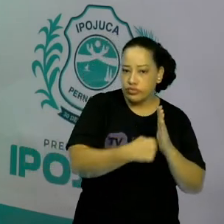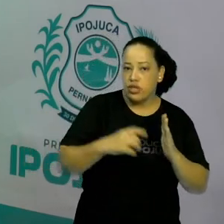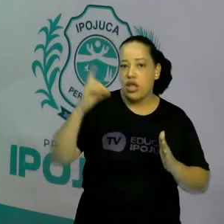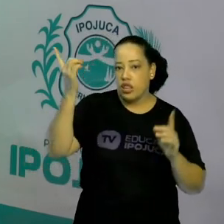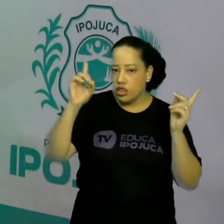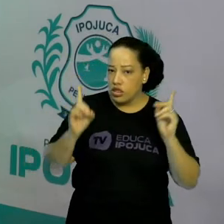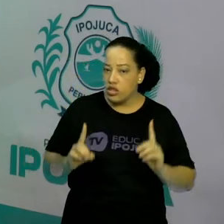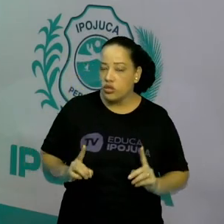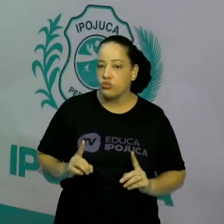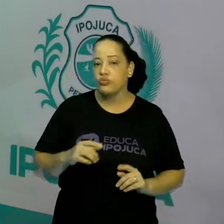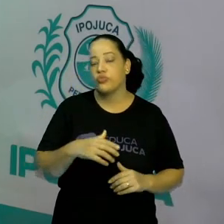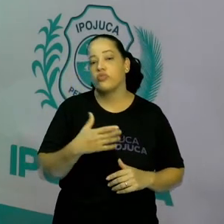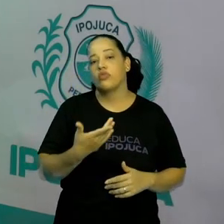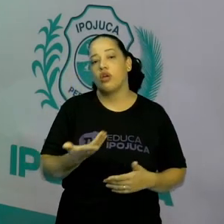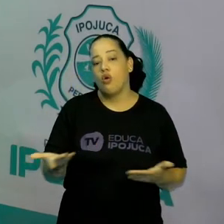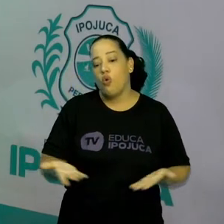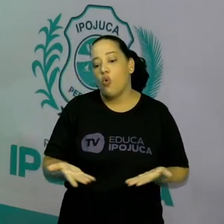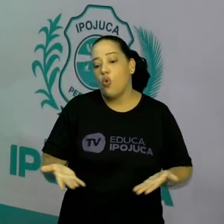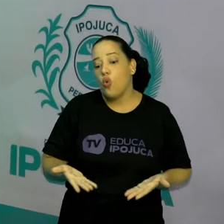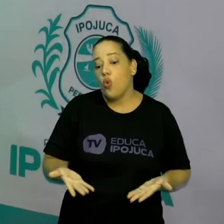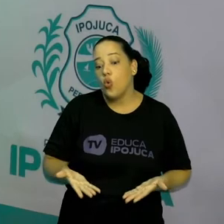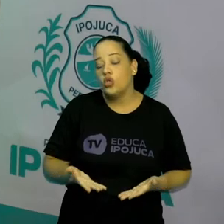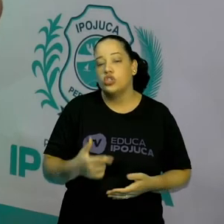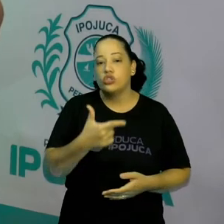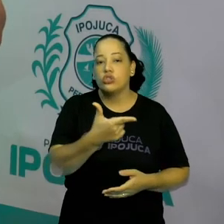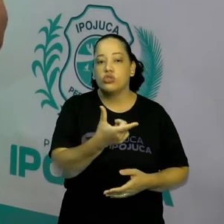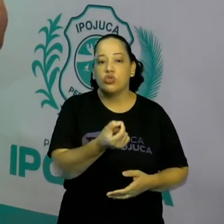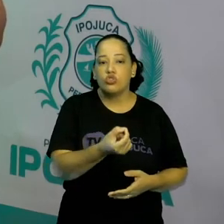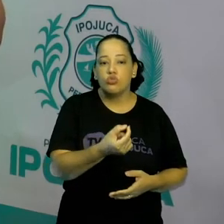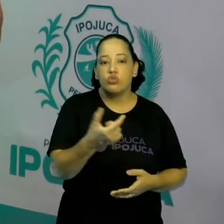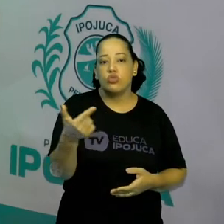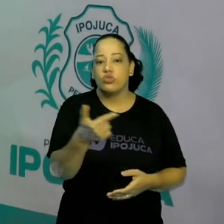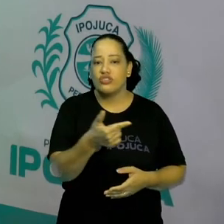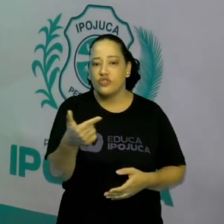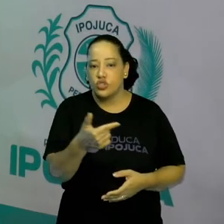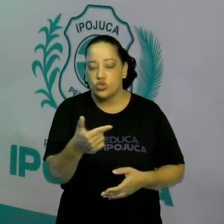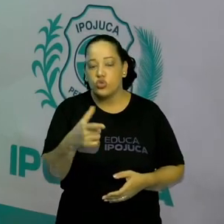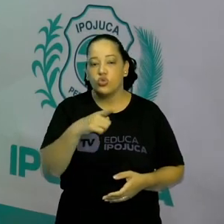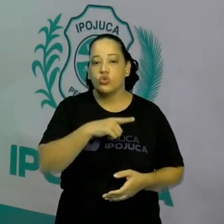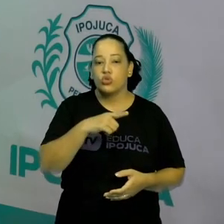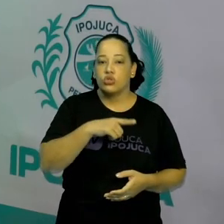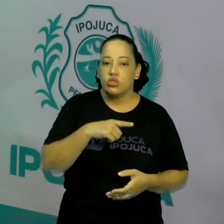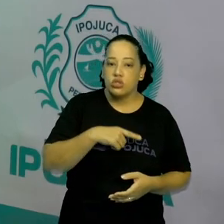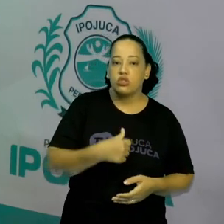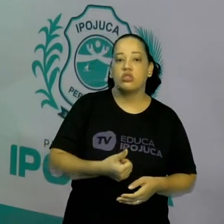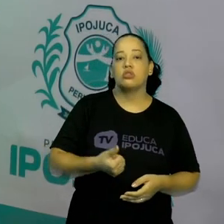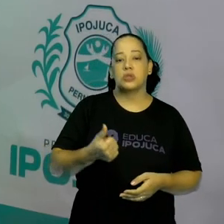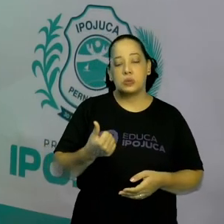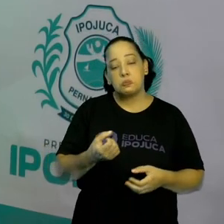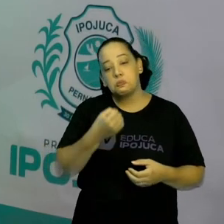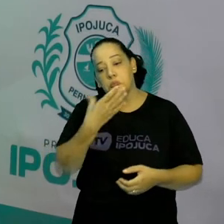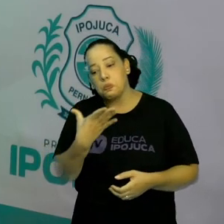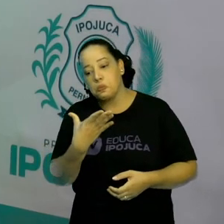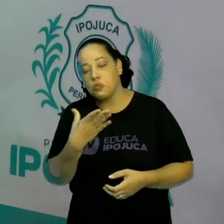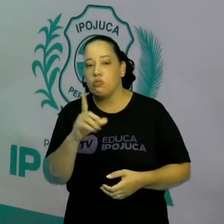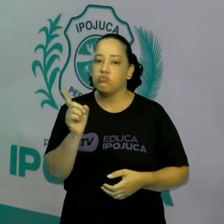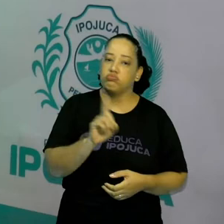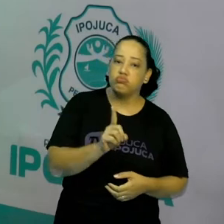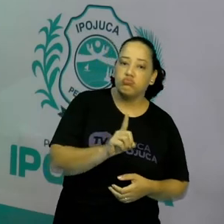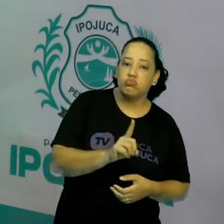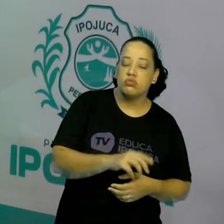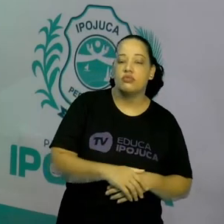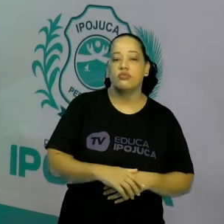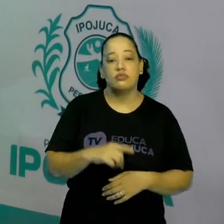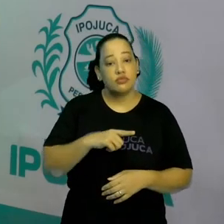2022, essas lutas teve resultado positivo? Sim ou não? Respondo aí no caderno de